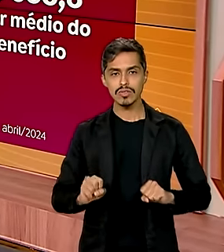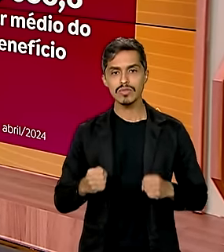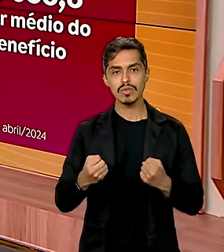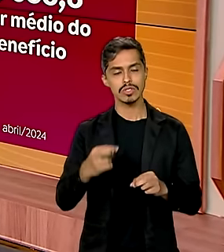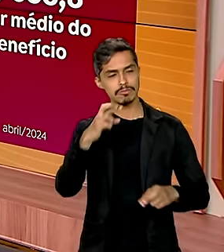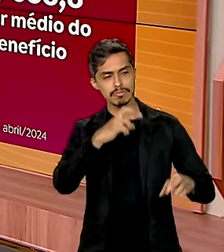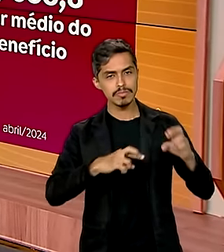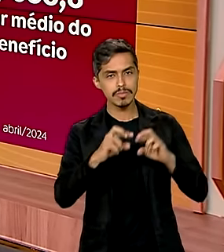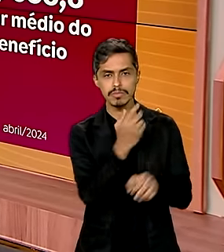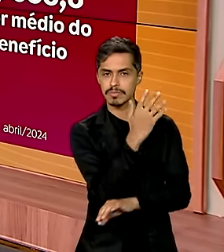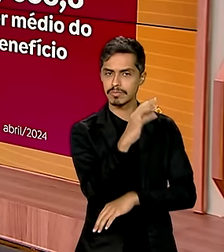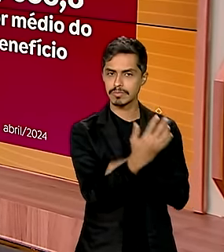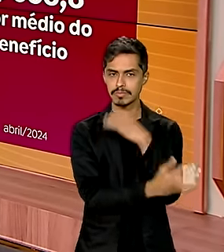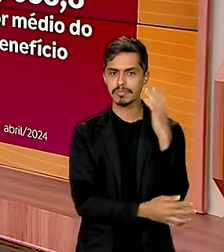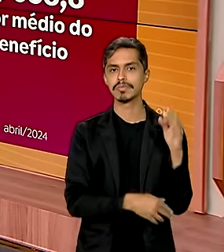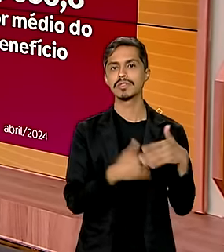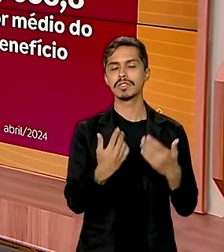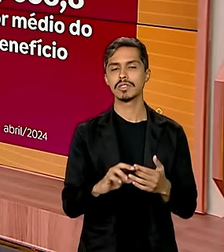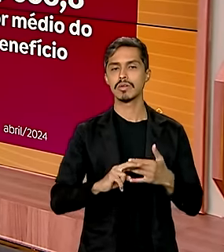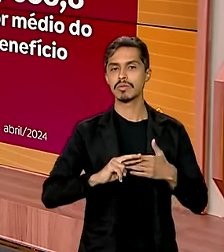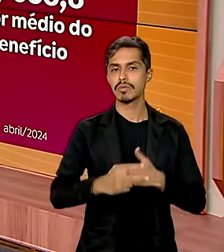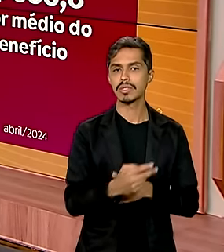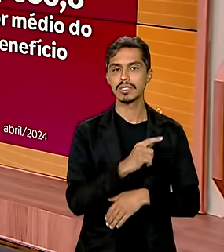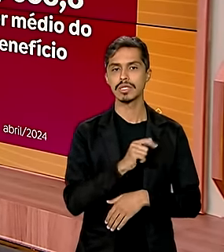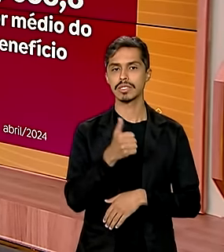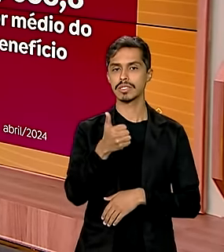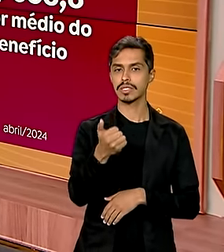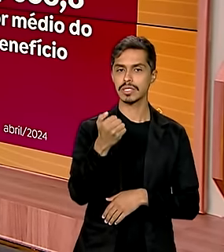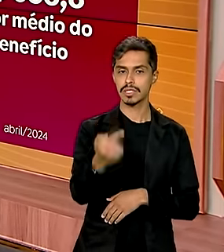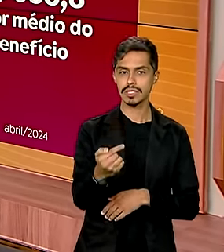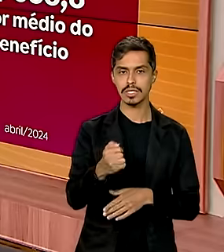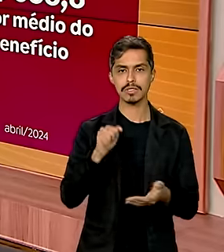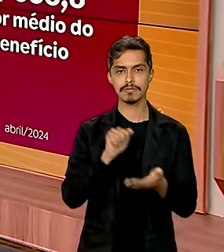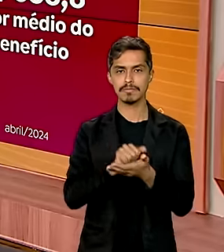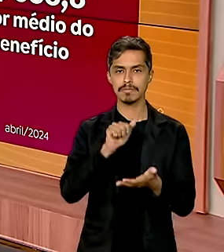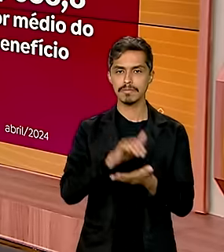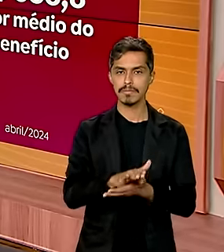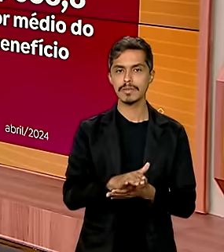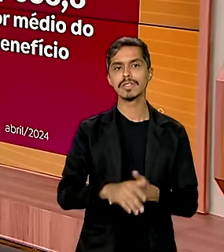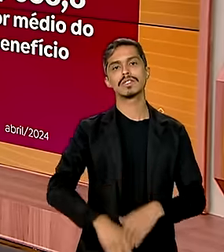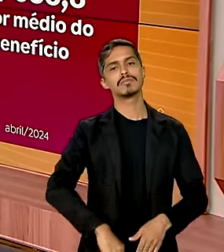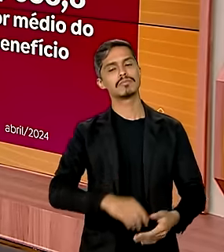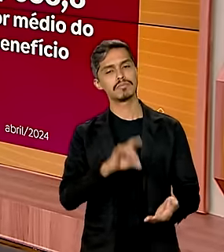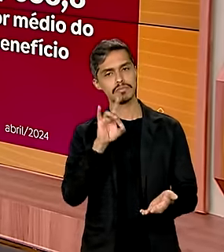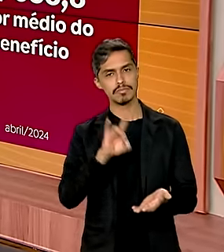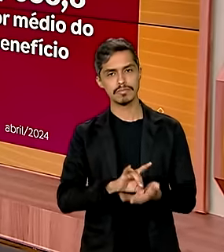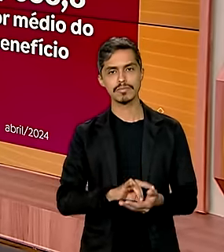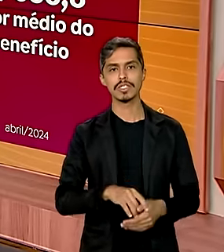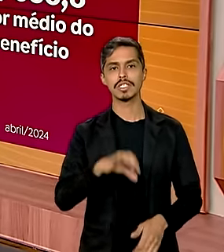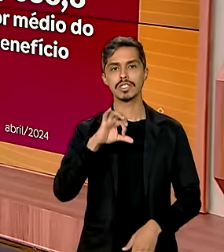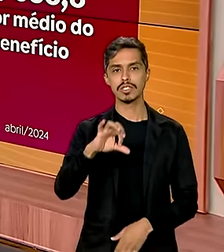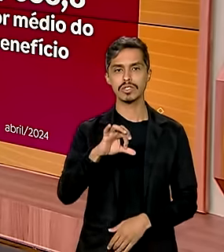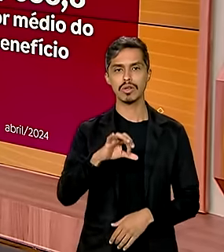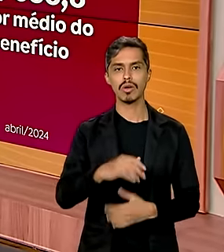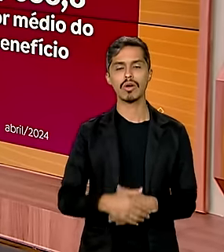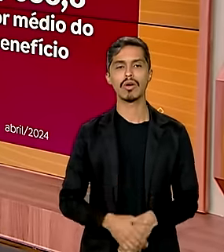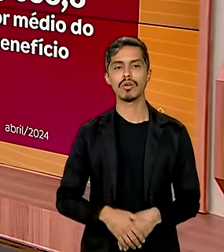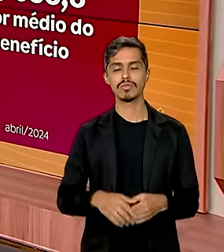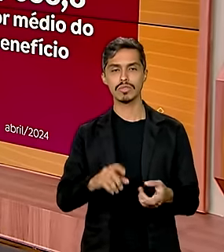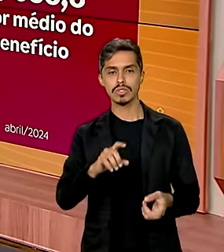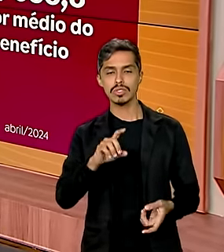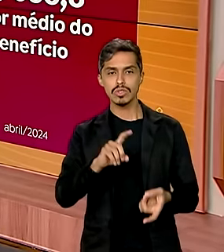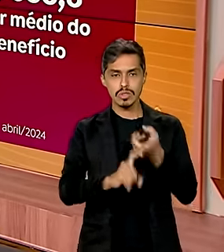fiscalização ambiental que resultaram em 17 infrações registradas e 9 embargos